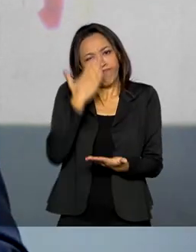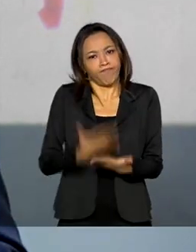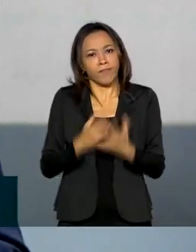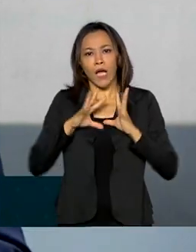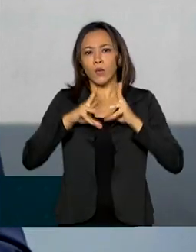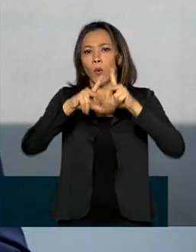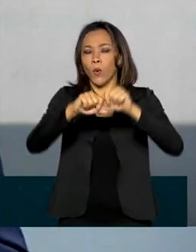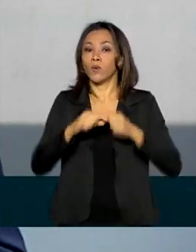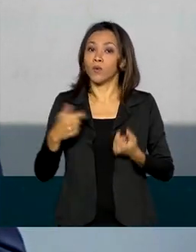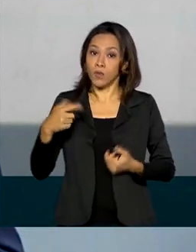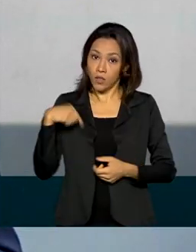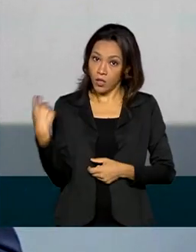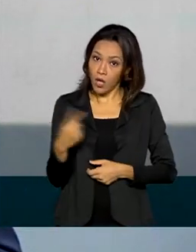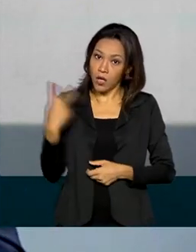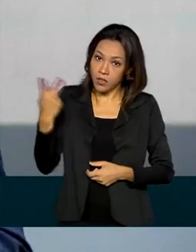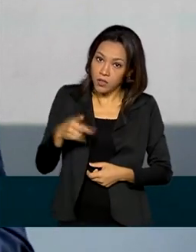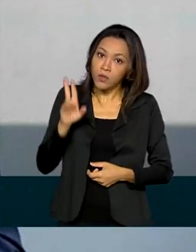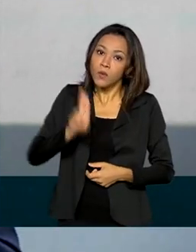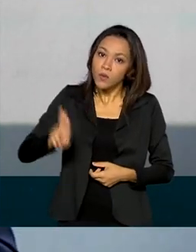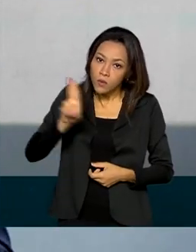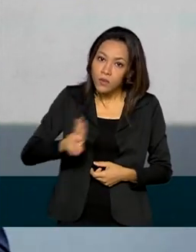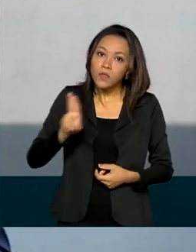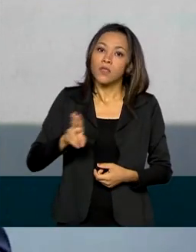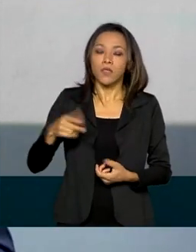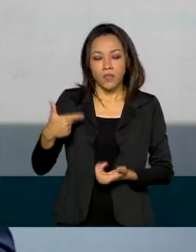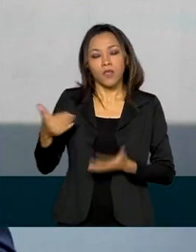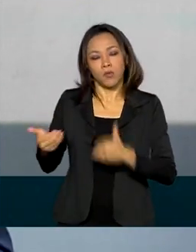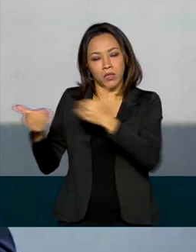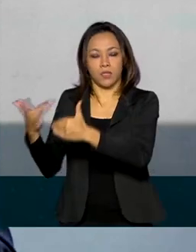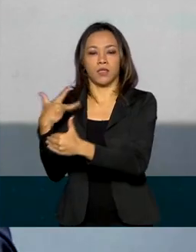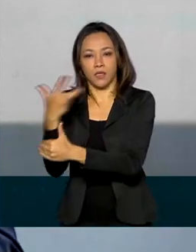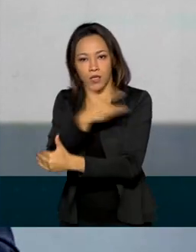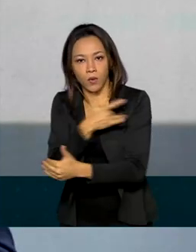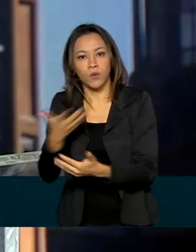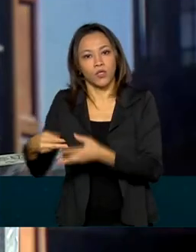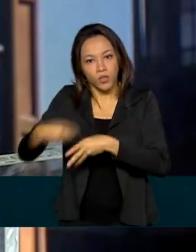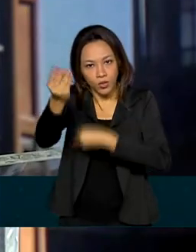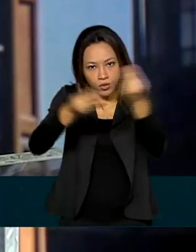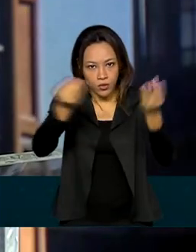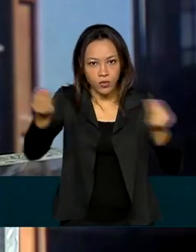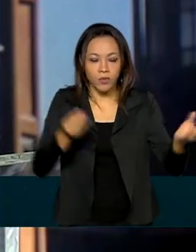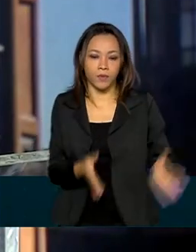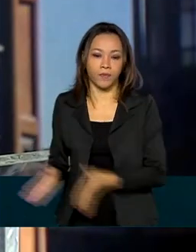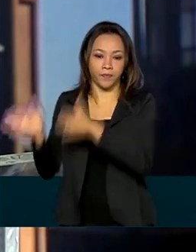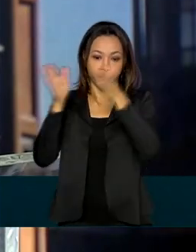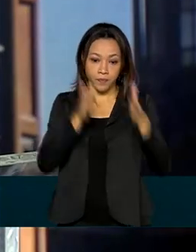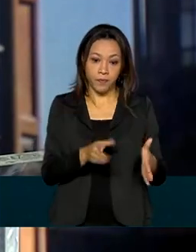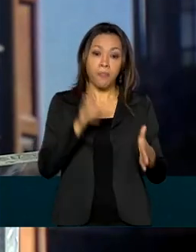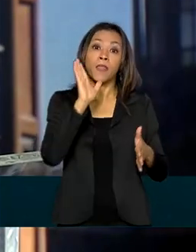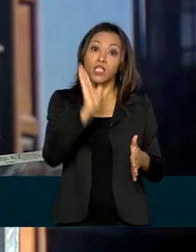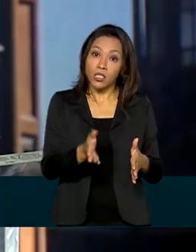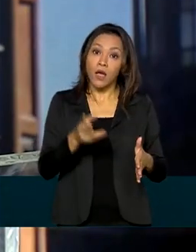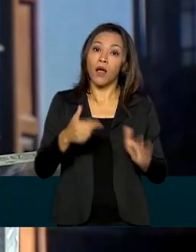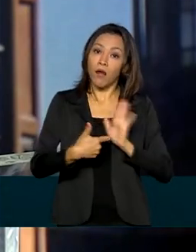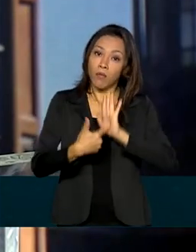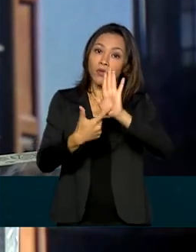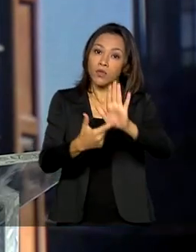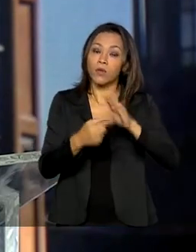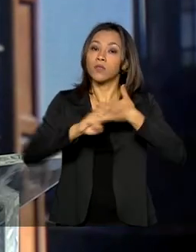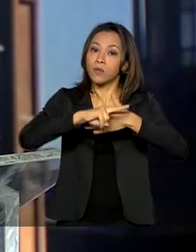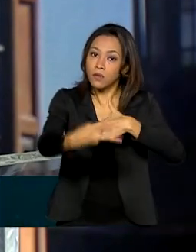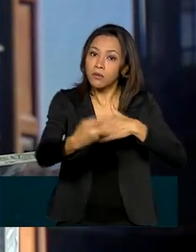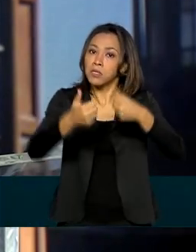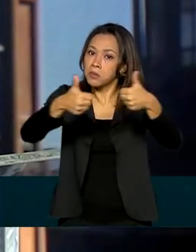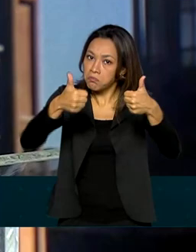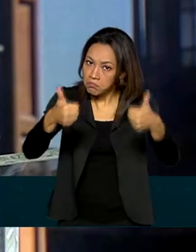que o Programa Nacional de Imunização e, consequentemente, o Ministério da Saúde distribui. Os benefícios já demonstrados em estudos de